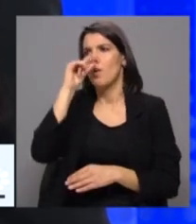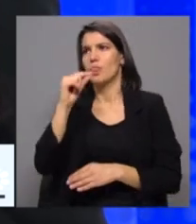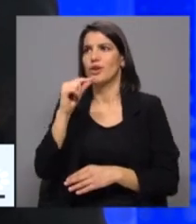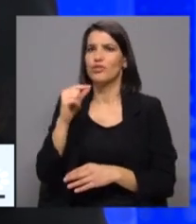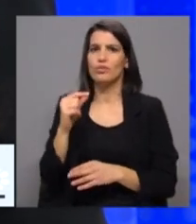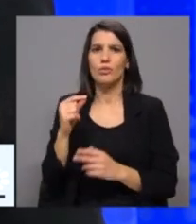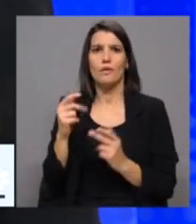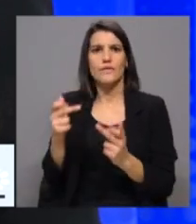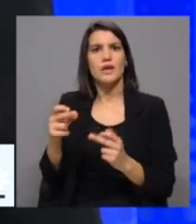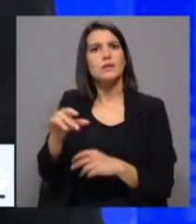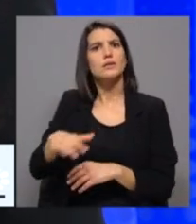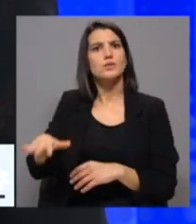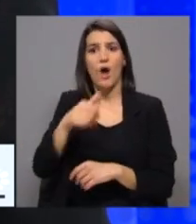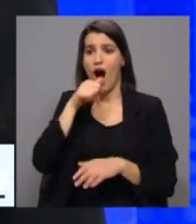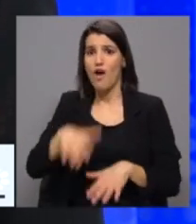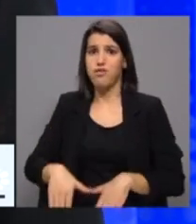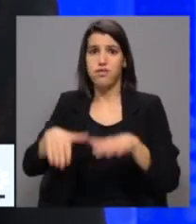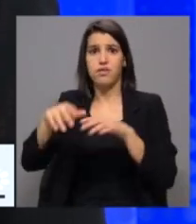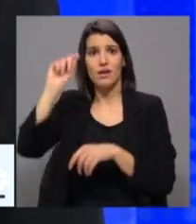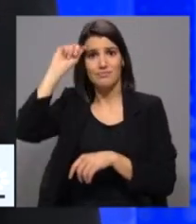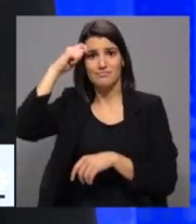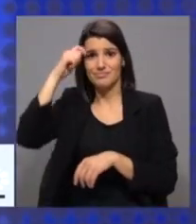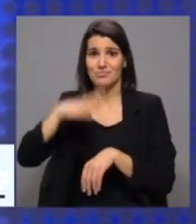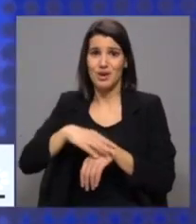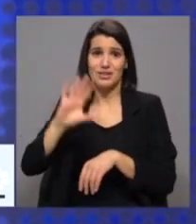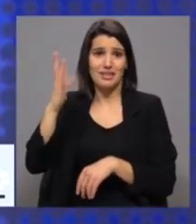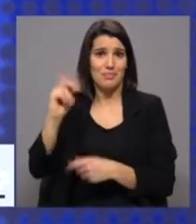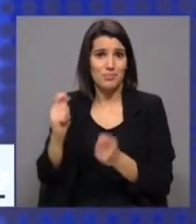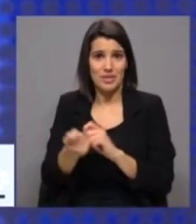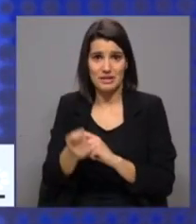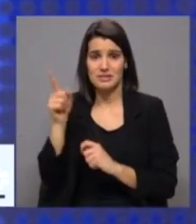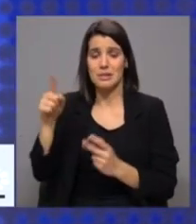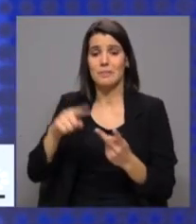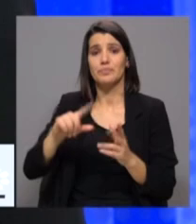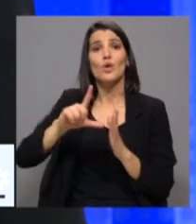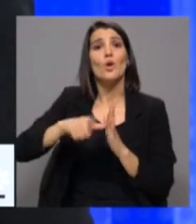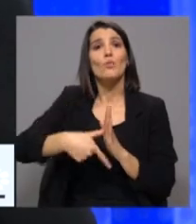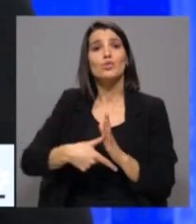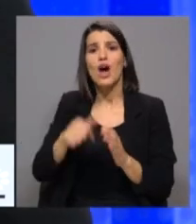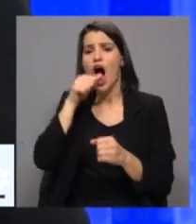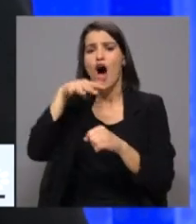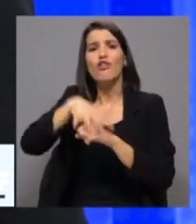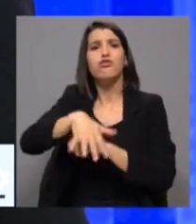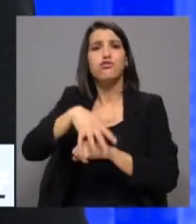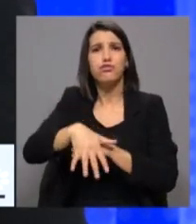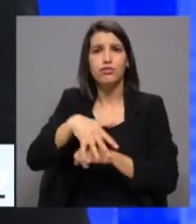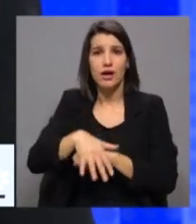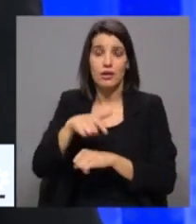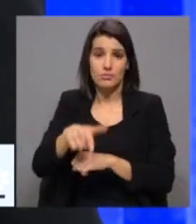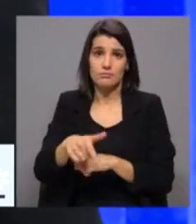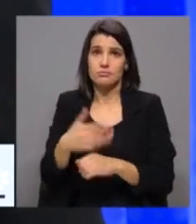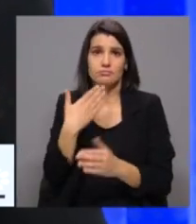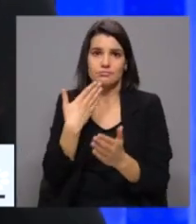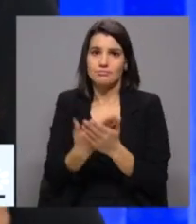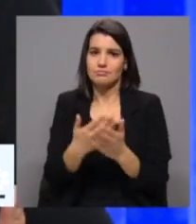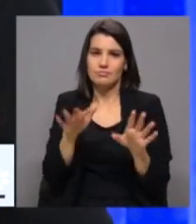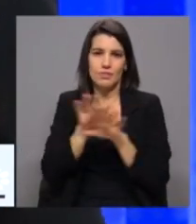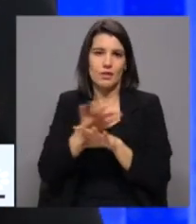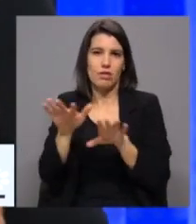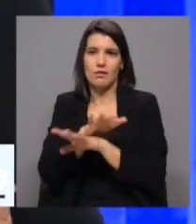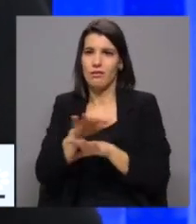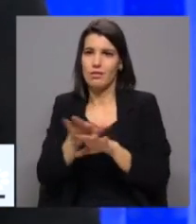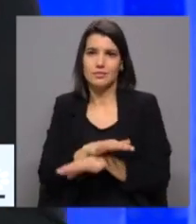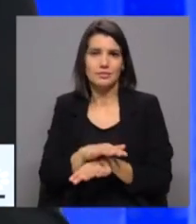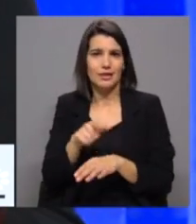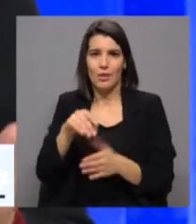vai ficar numa zona inundada e afetada pelas alterações climáticas. Os projetos das barragens, para além de toda a opacidade que existe de